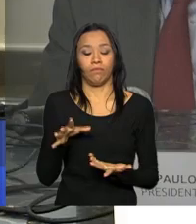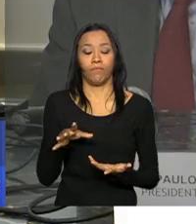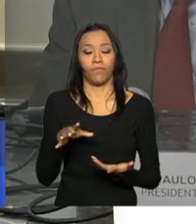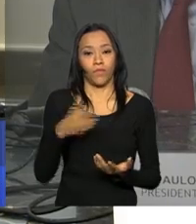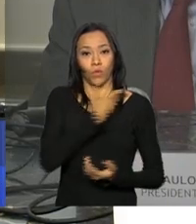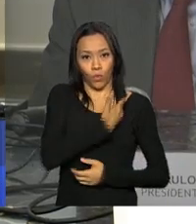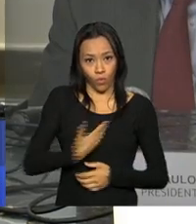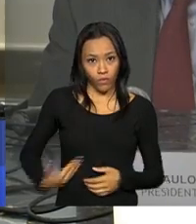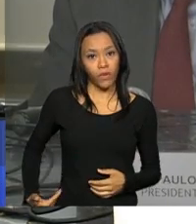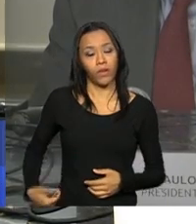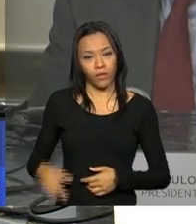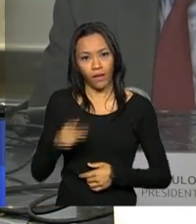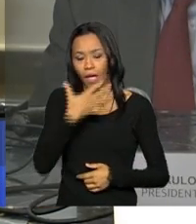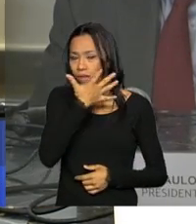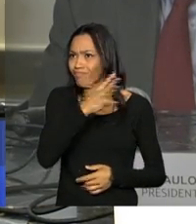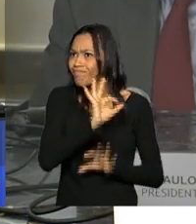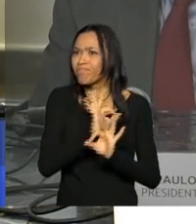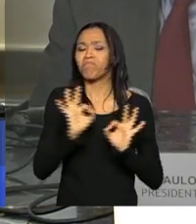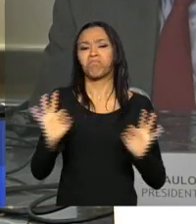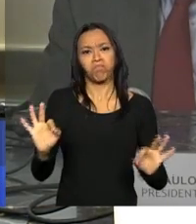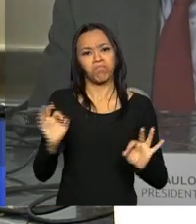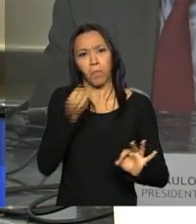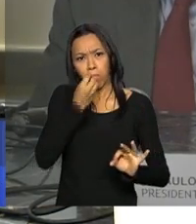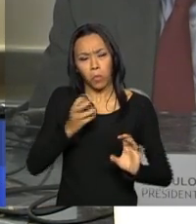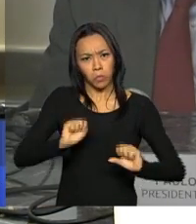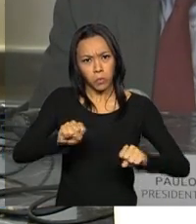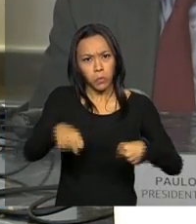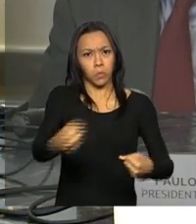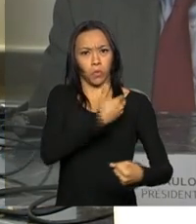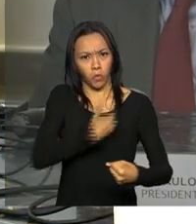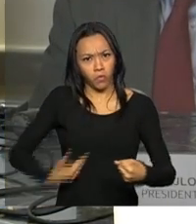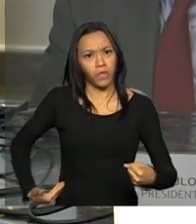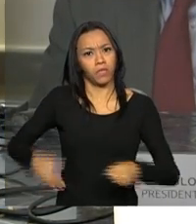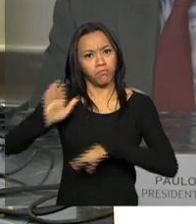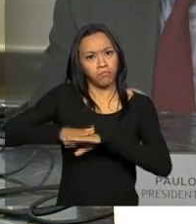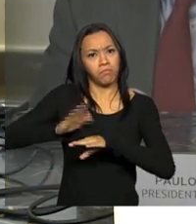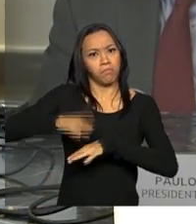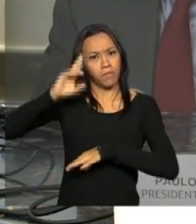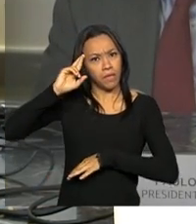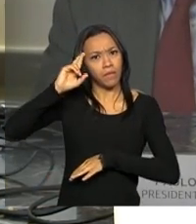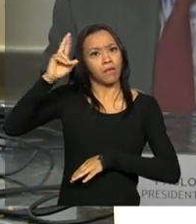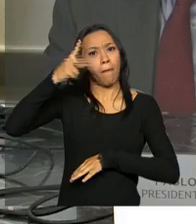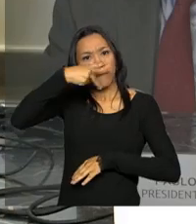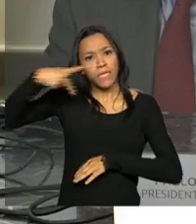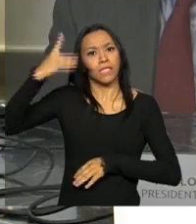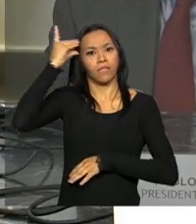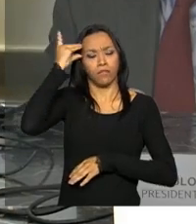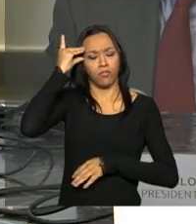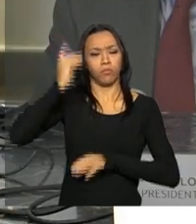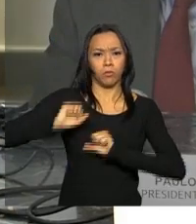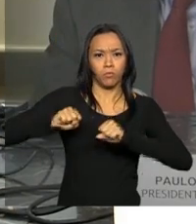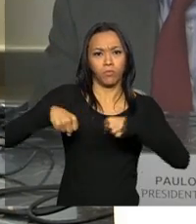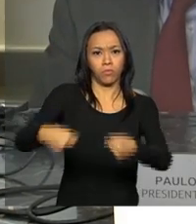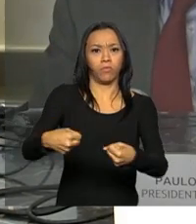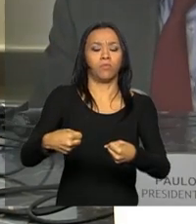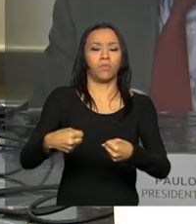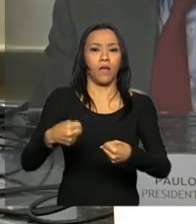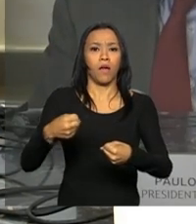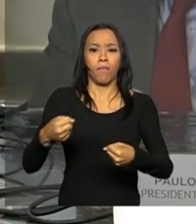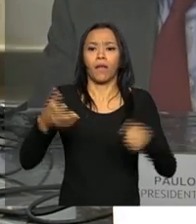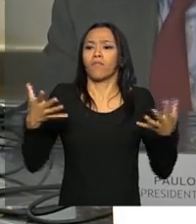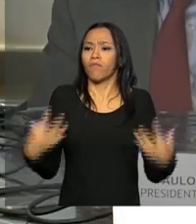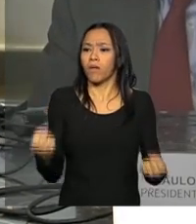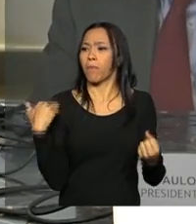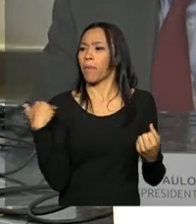do governo é realmente algo impressionante. O compromisso, o empenho liderado pela própria presidenta, mesma, liderando os esforços para